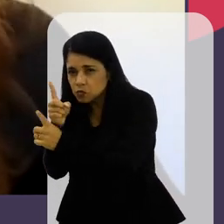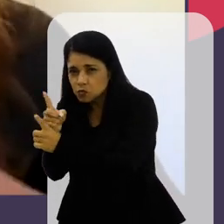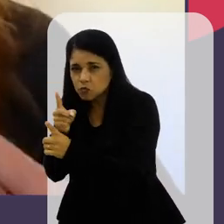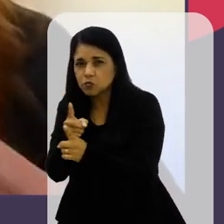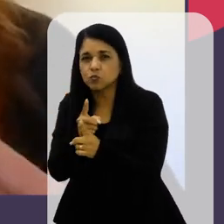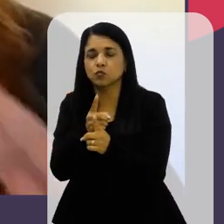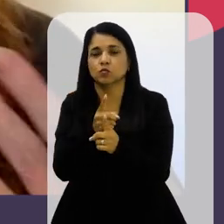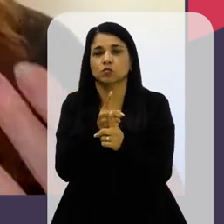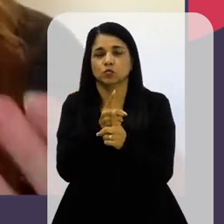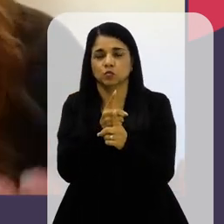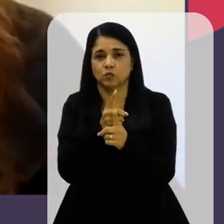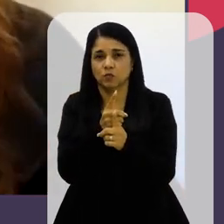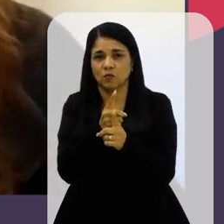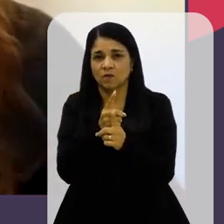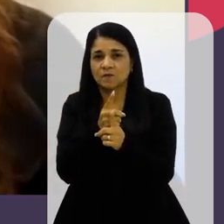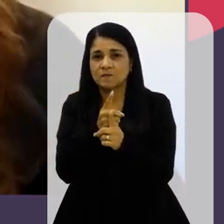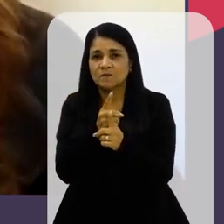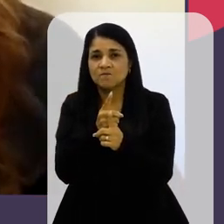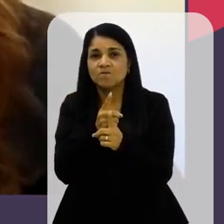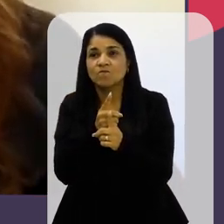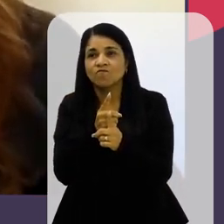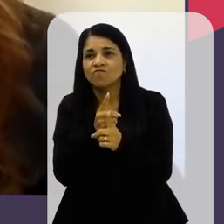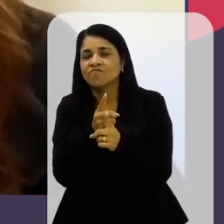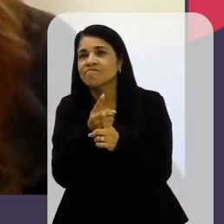De identificação De